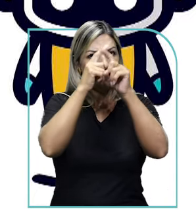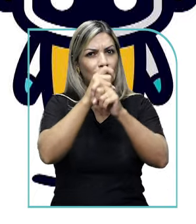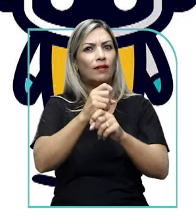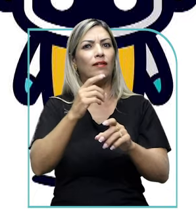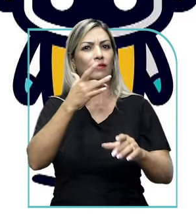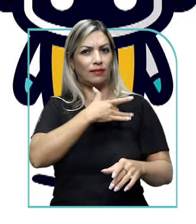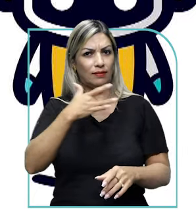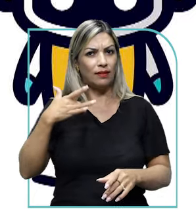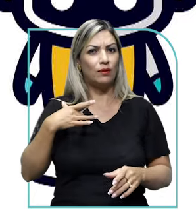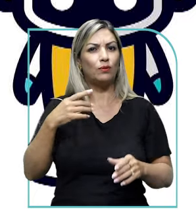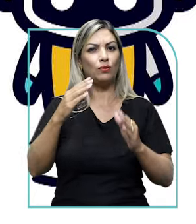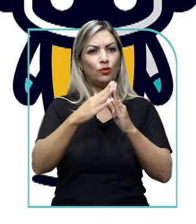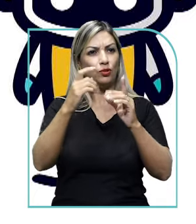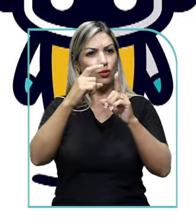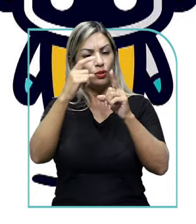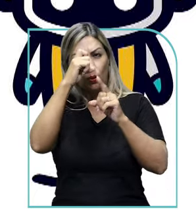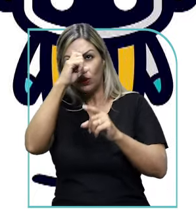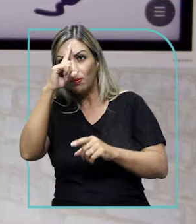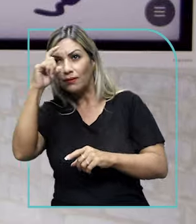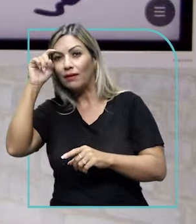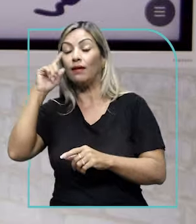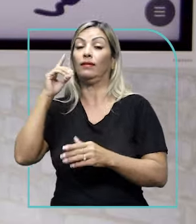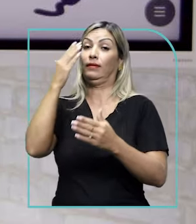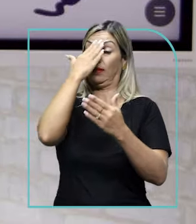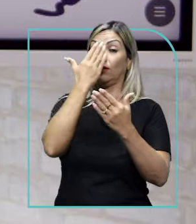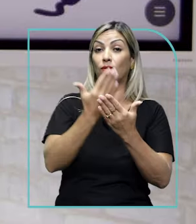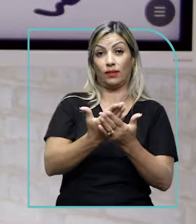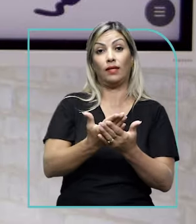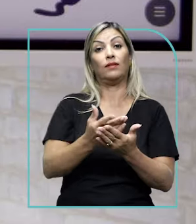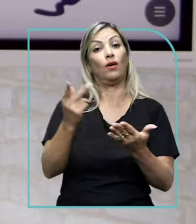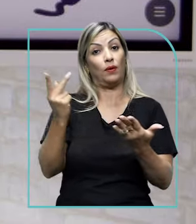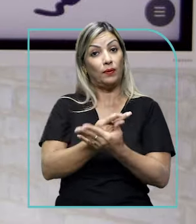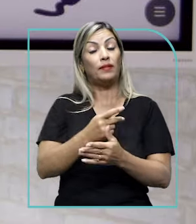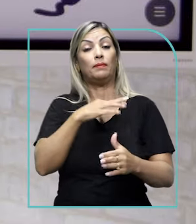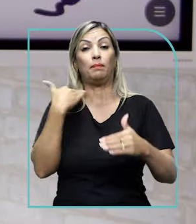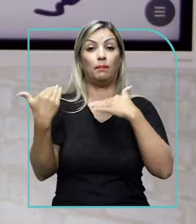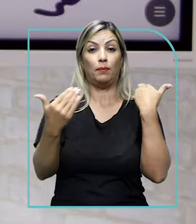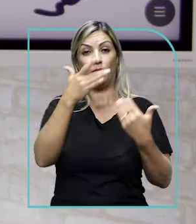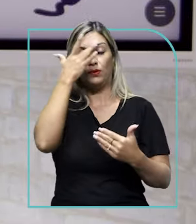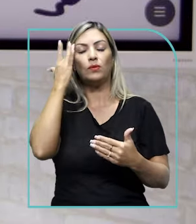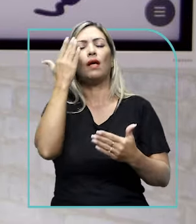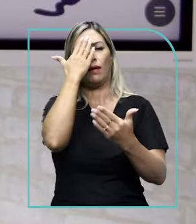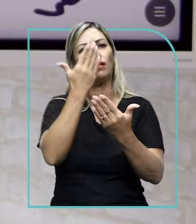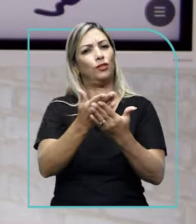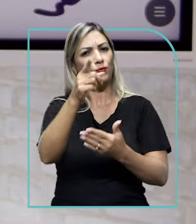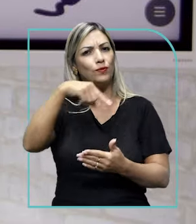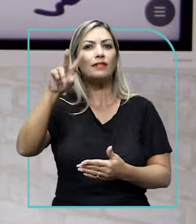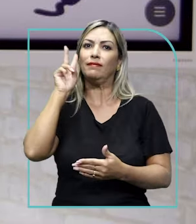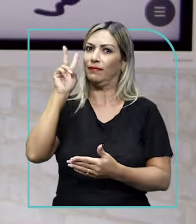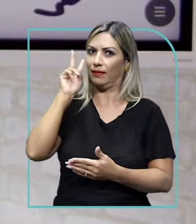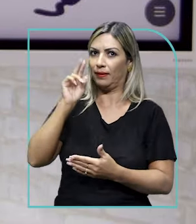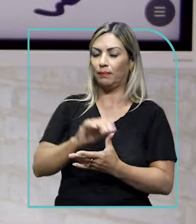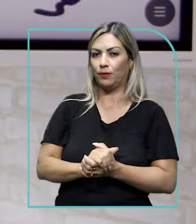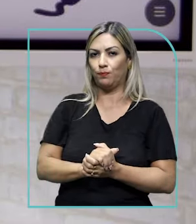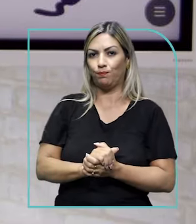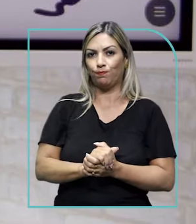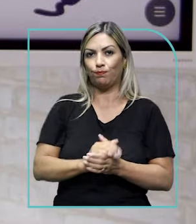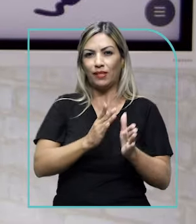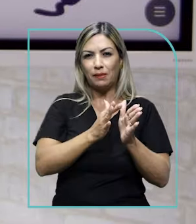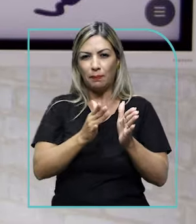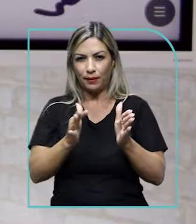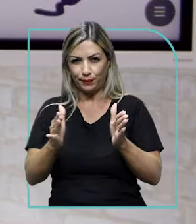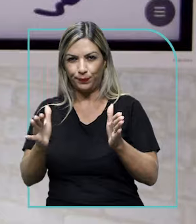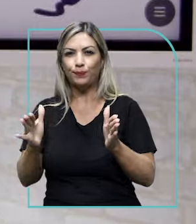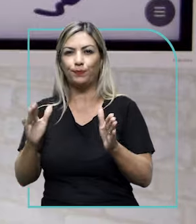saúde e alta mortalidade. Acredito que todos vocês devam se lembrar do